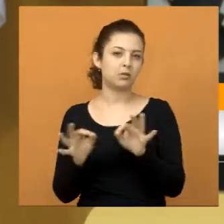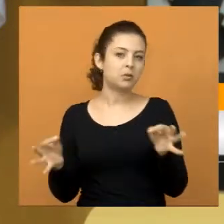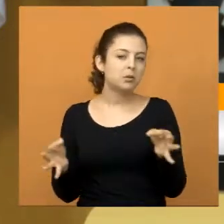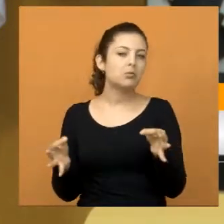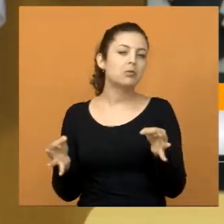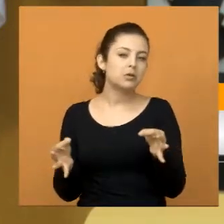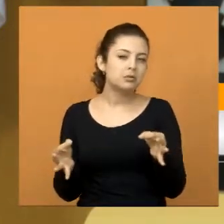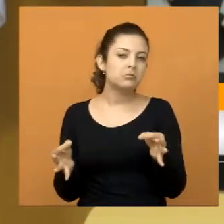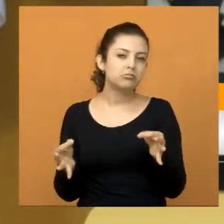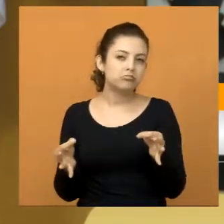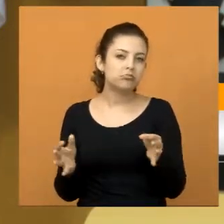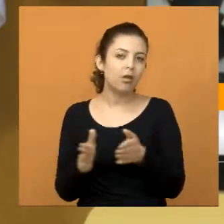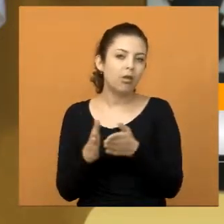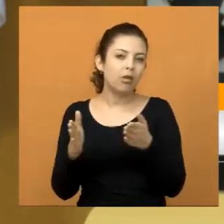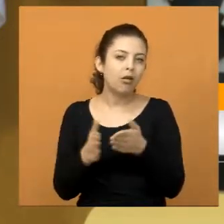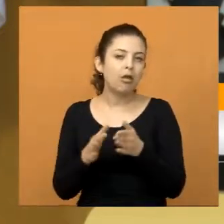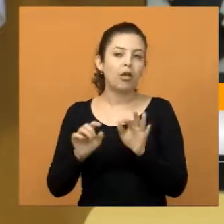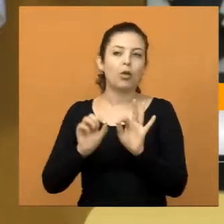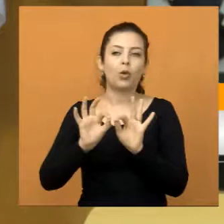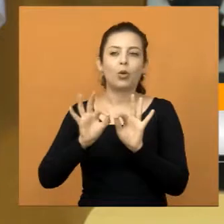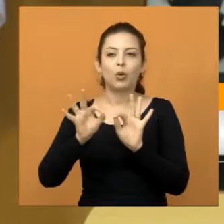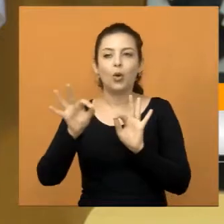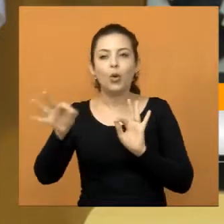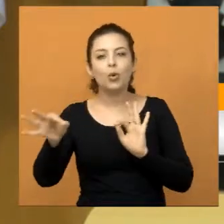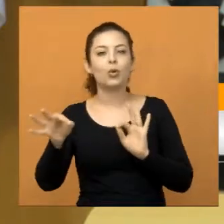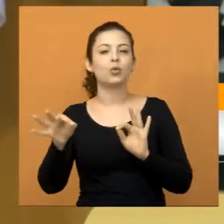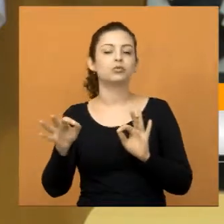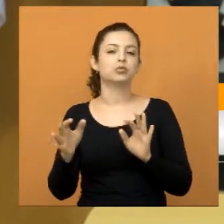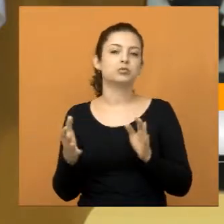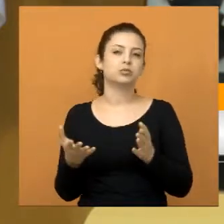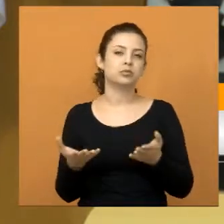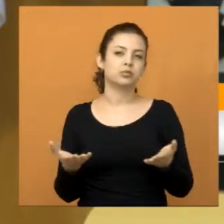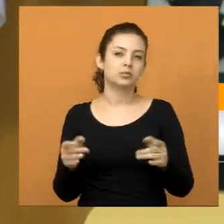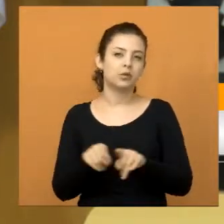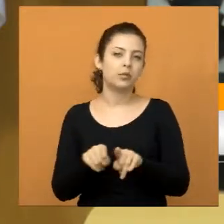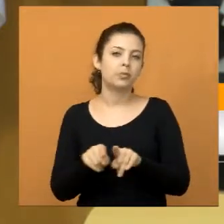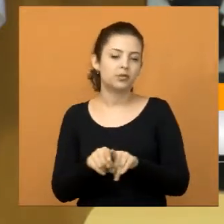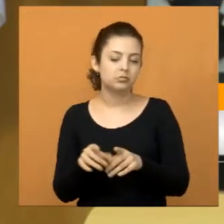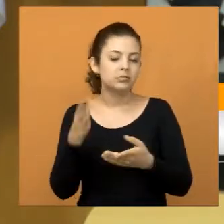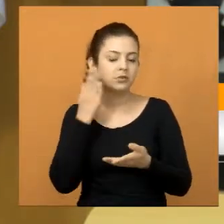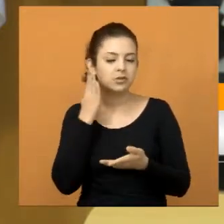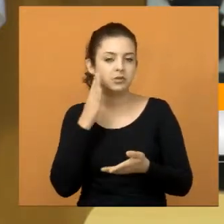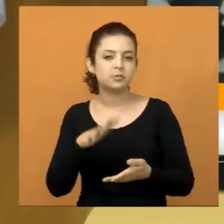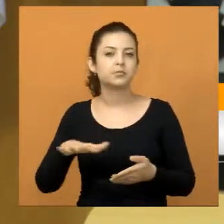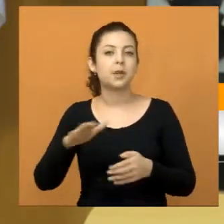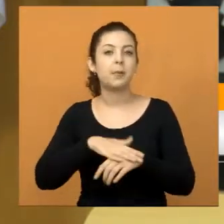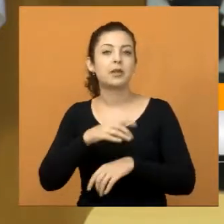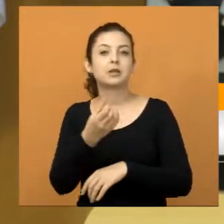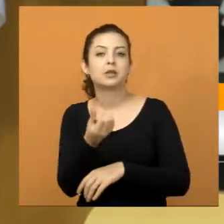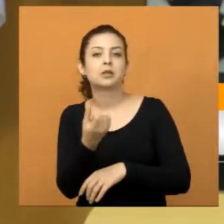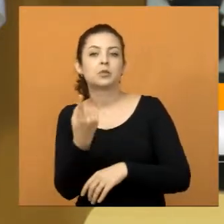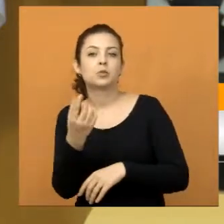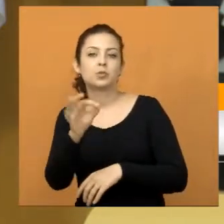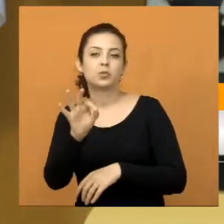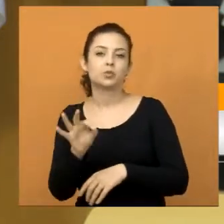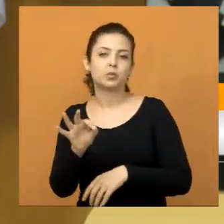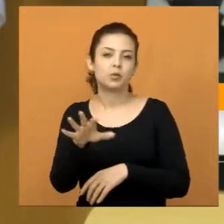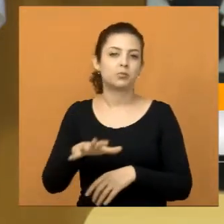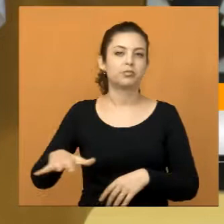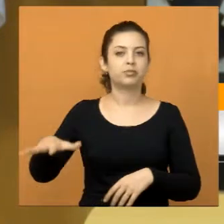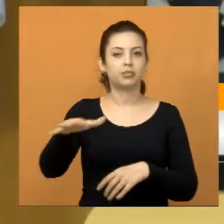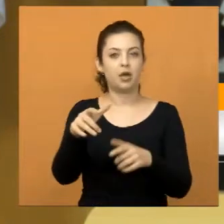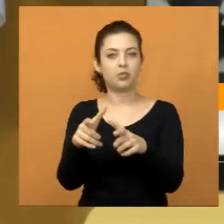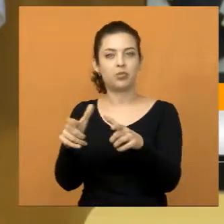menos favorecidas, as pessoas com menos poder aquisitivo, que a gente sabe disso, que é mais de 61% da